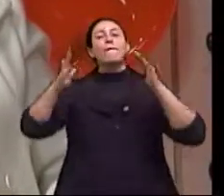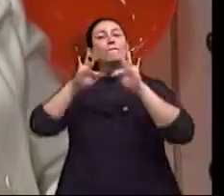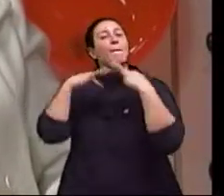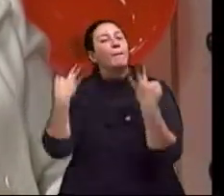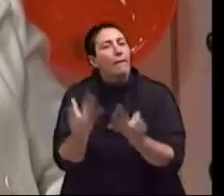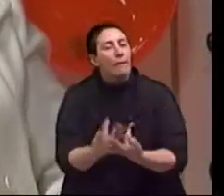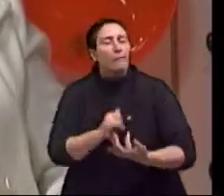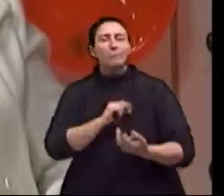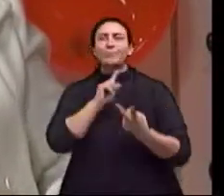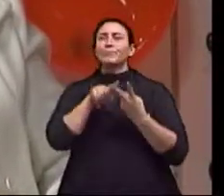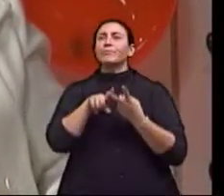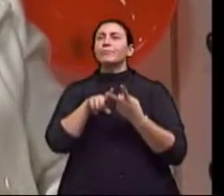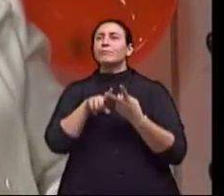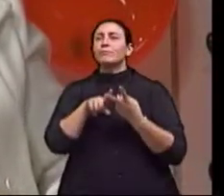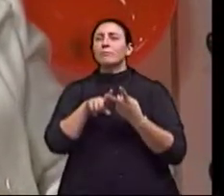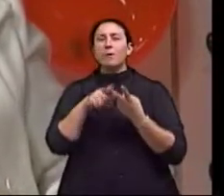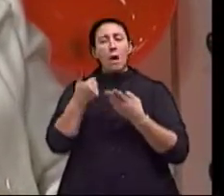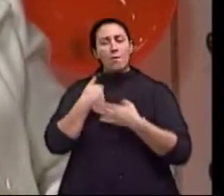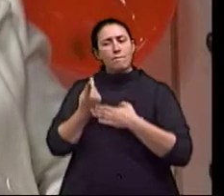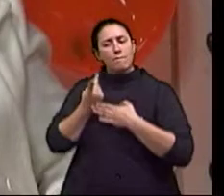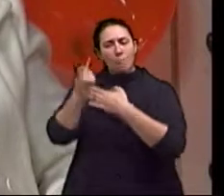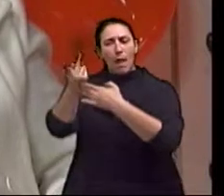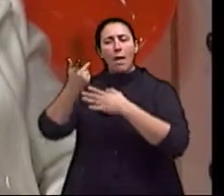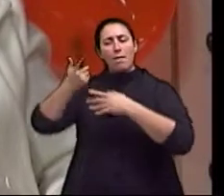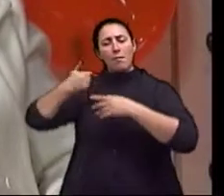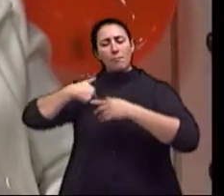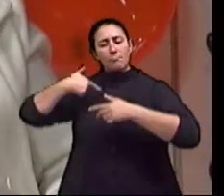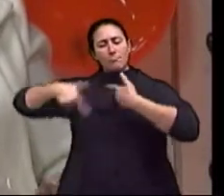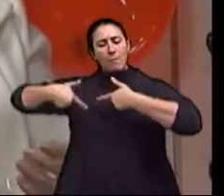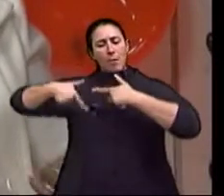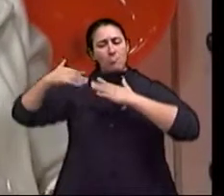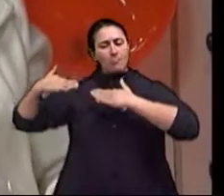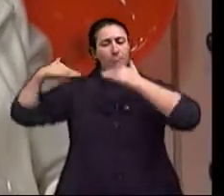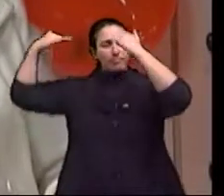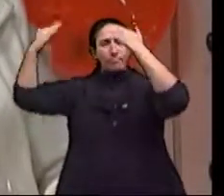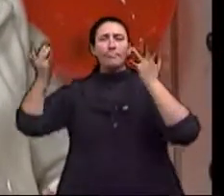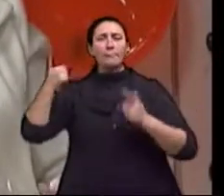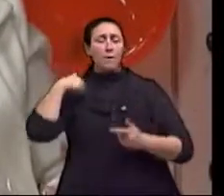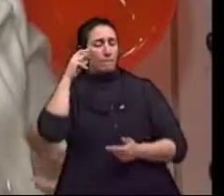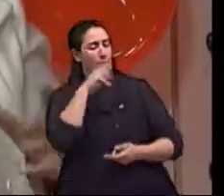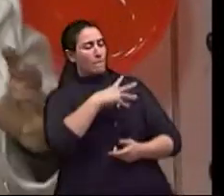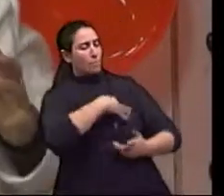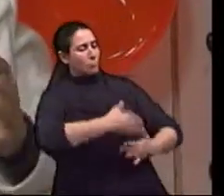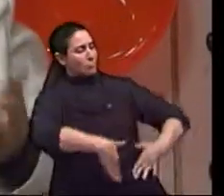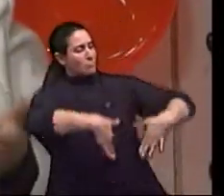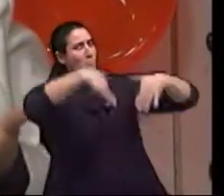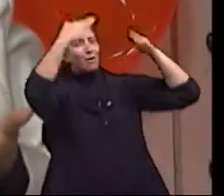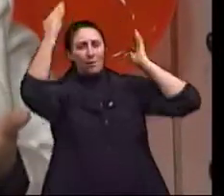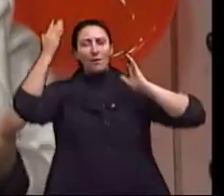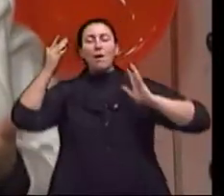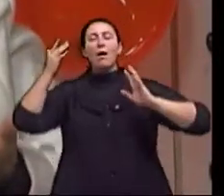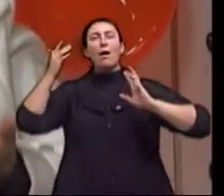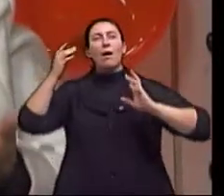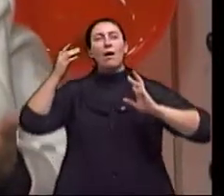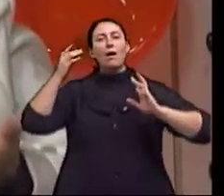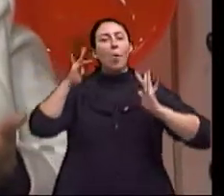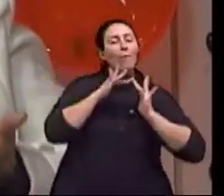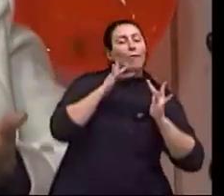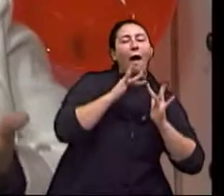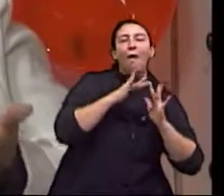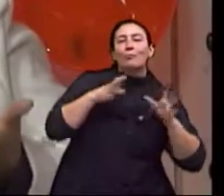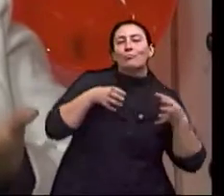buscar um cargo melhor no trabalho, ver os filhos crescendo. Então, assim, nós temos,